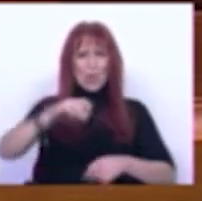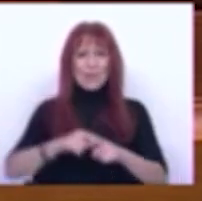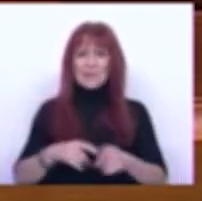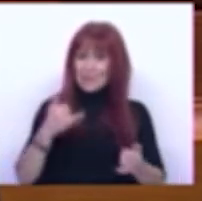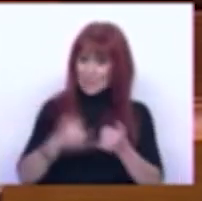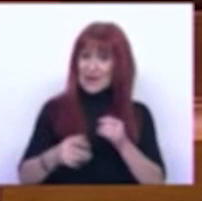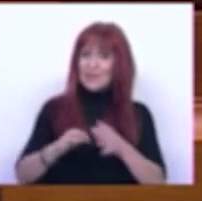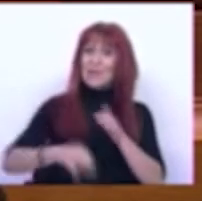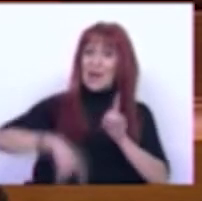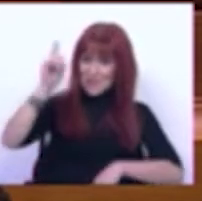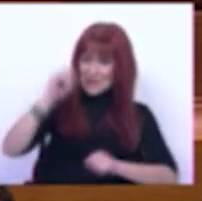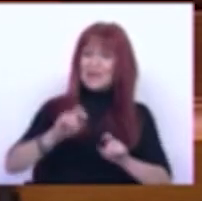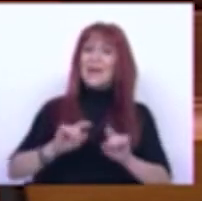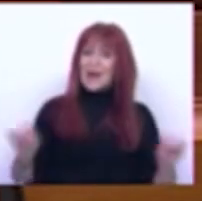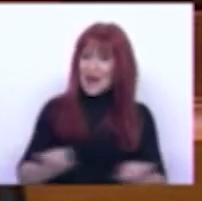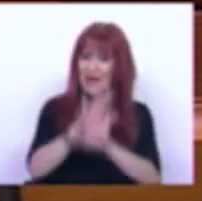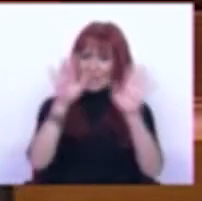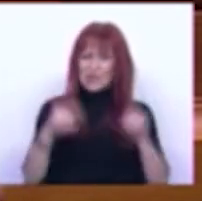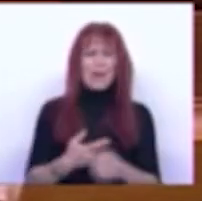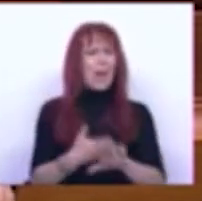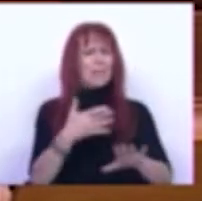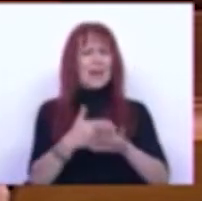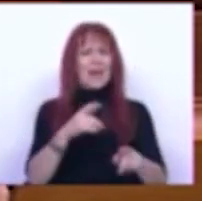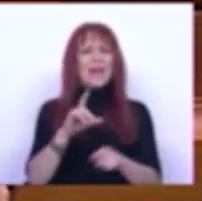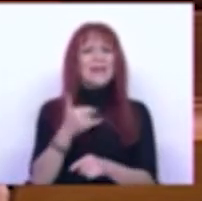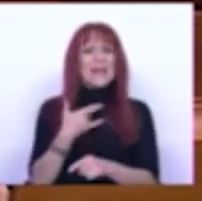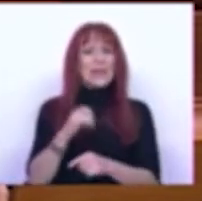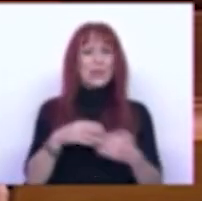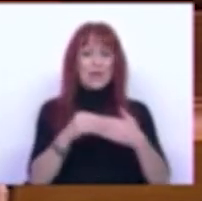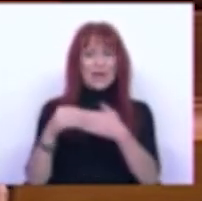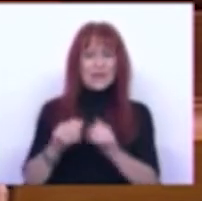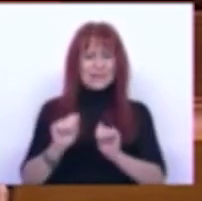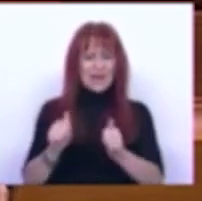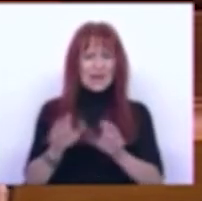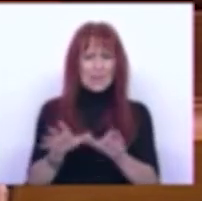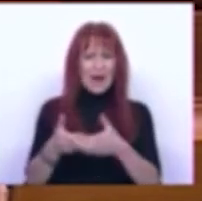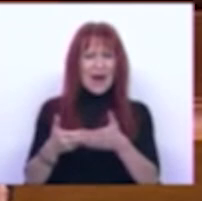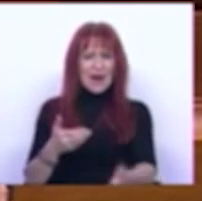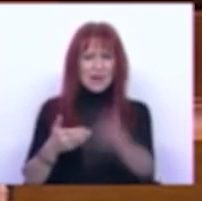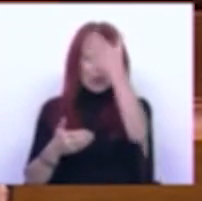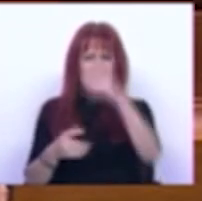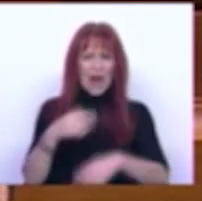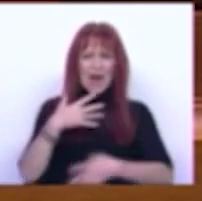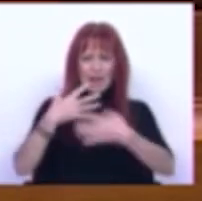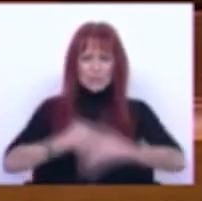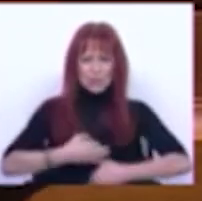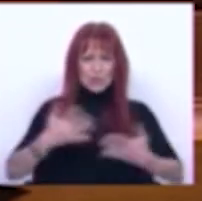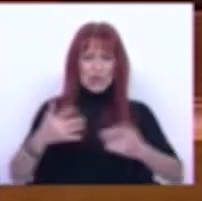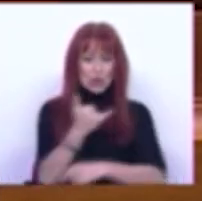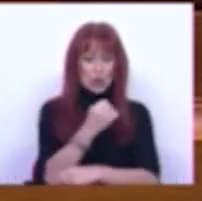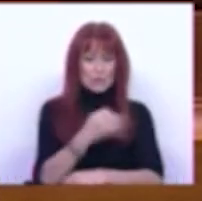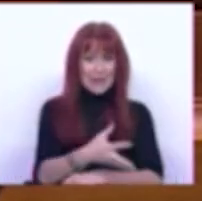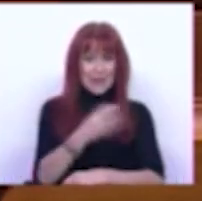arrisca finalmente a clareza Brilhante Dias é o líder certo para esta bancada absoluta Já em